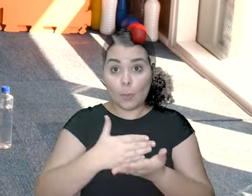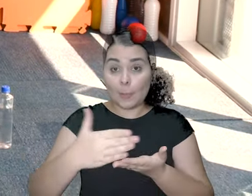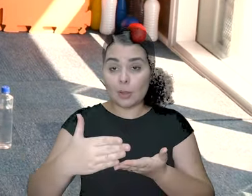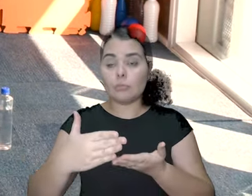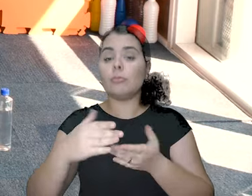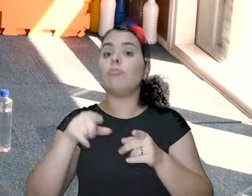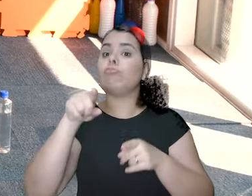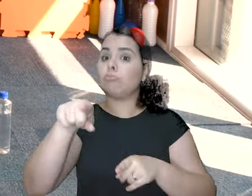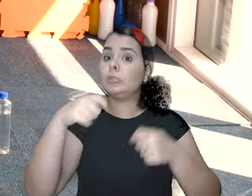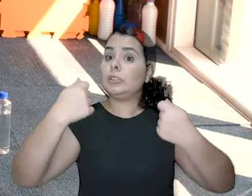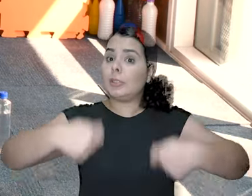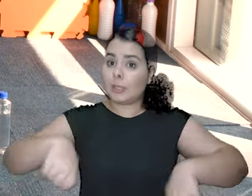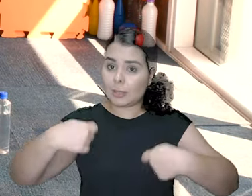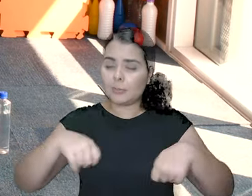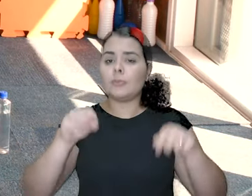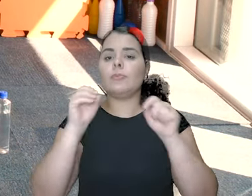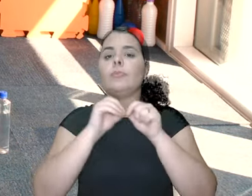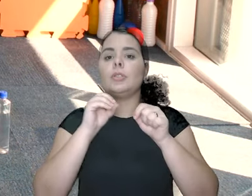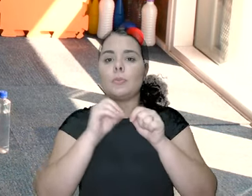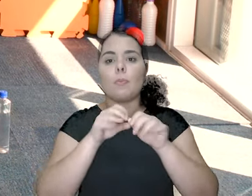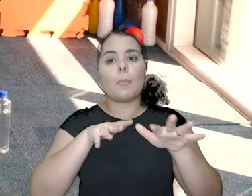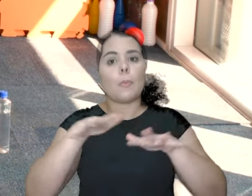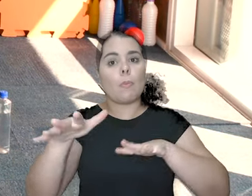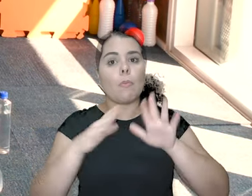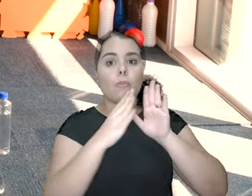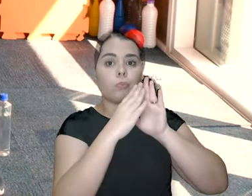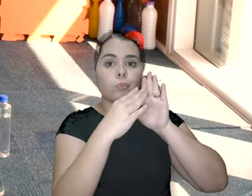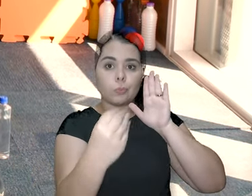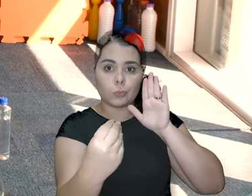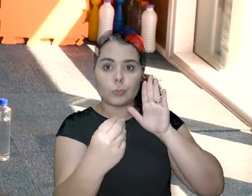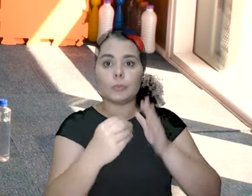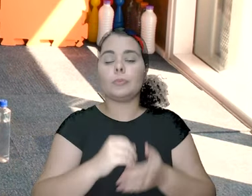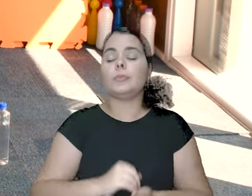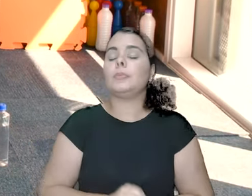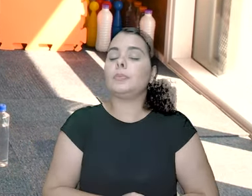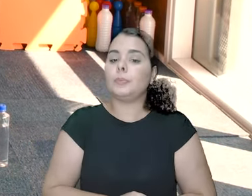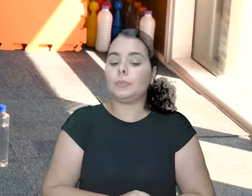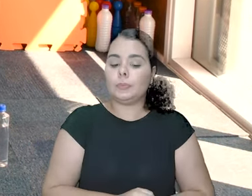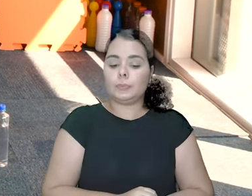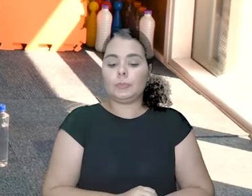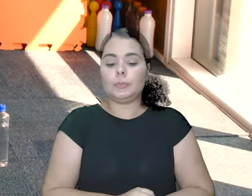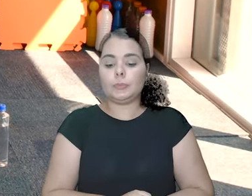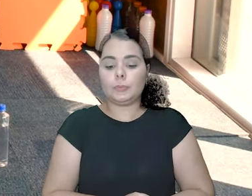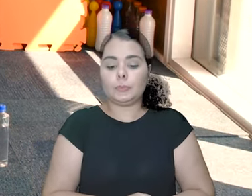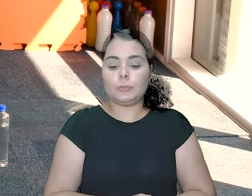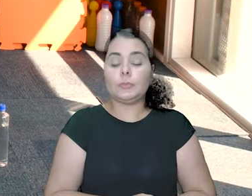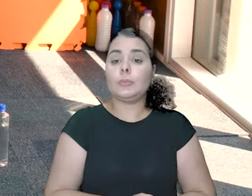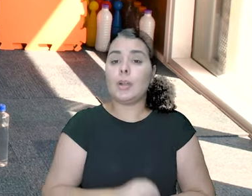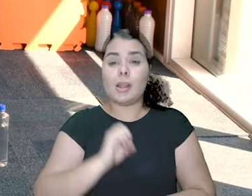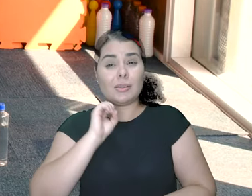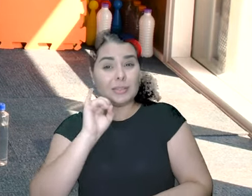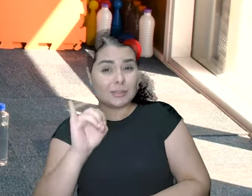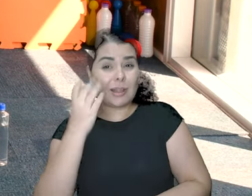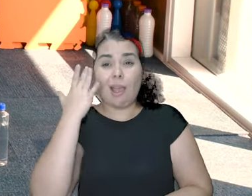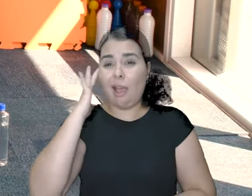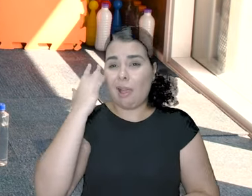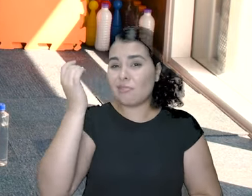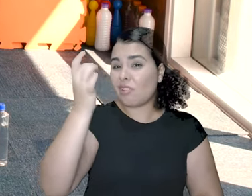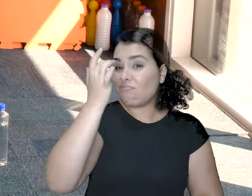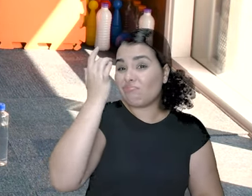bom? Já começou. Pode começar. Está difícil? A gente apoia o pé e faz